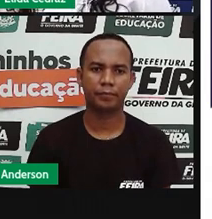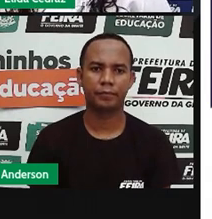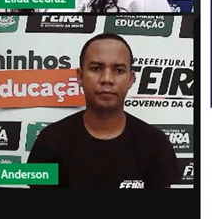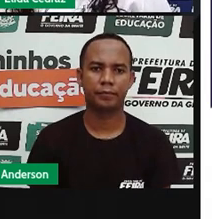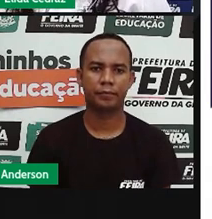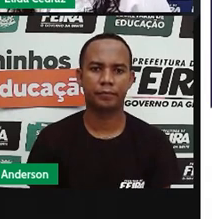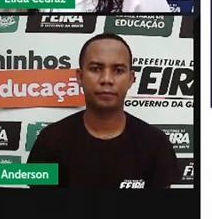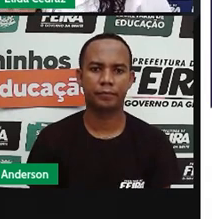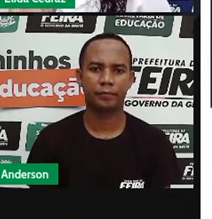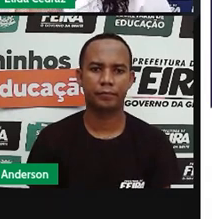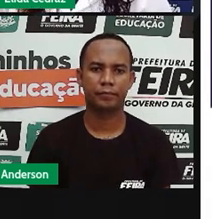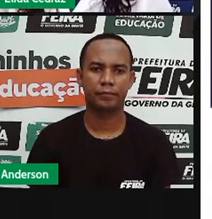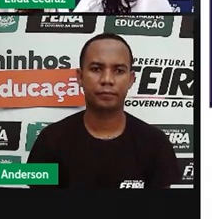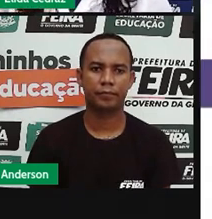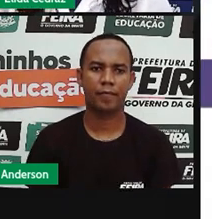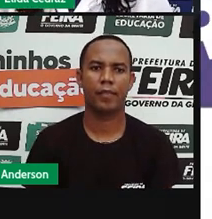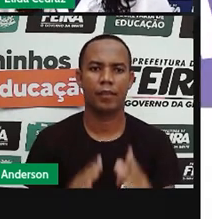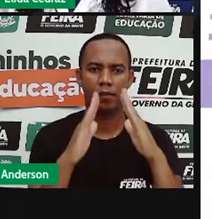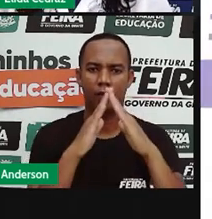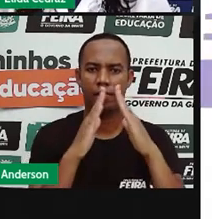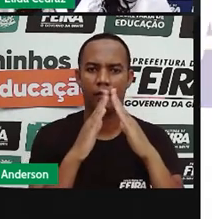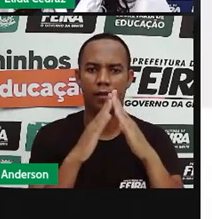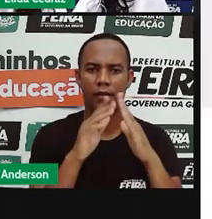Para fazer em casa.